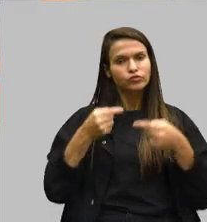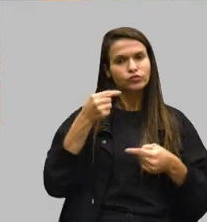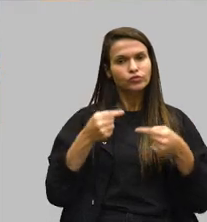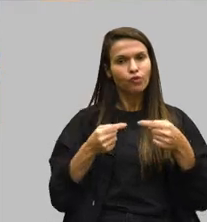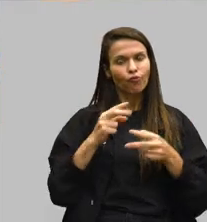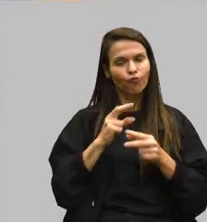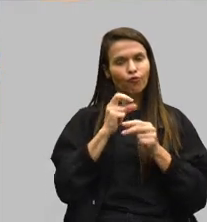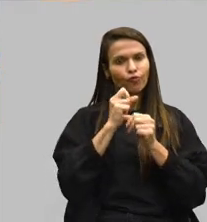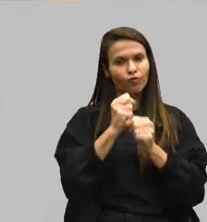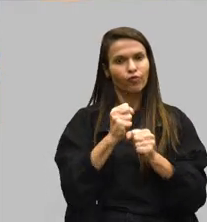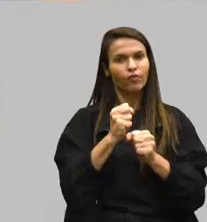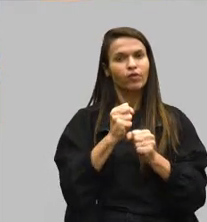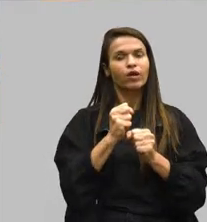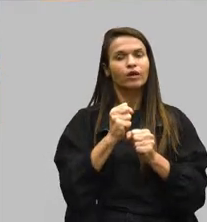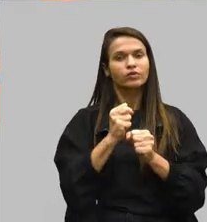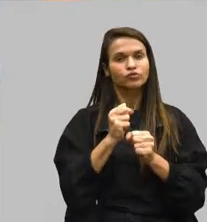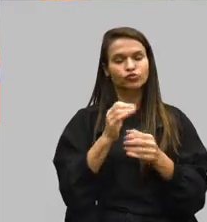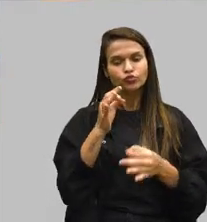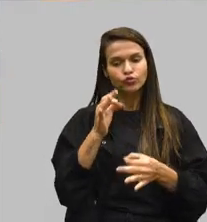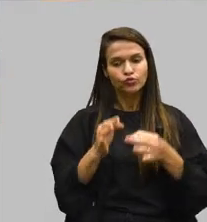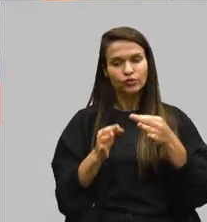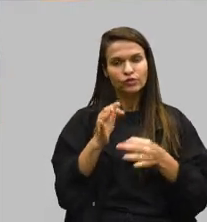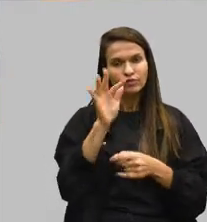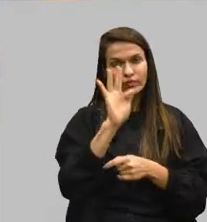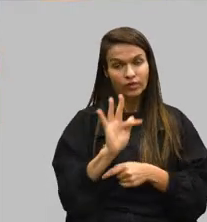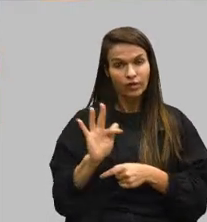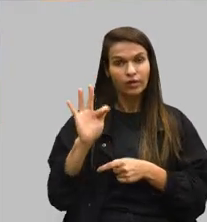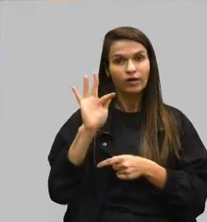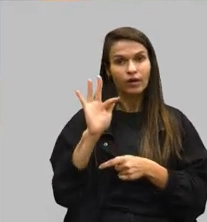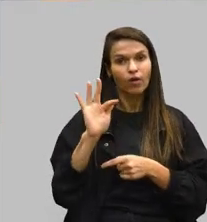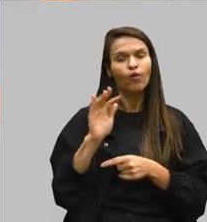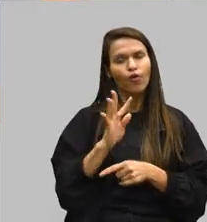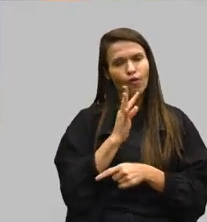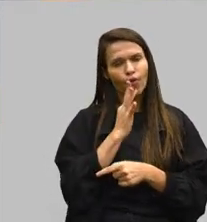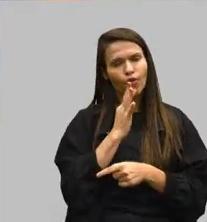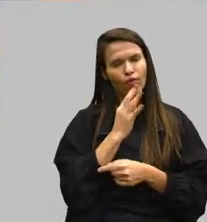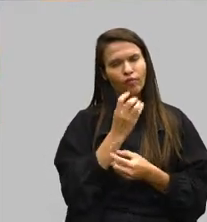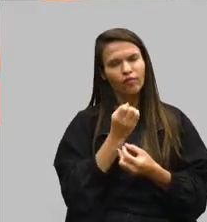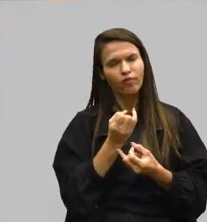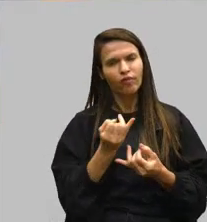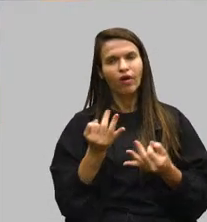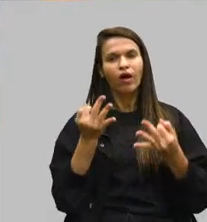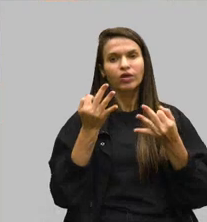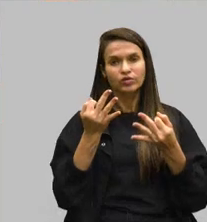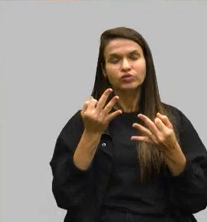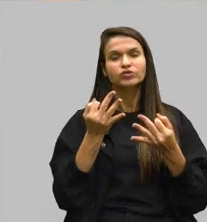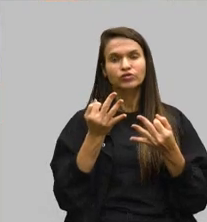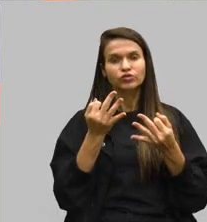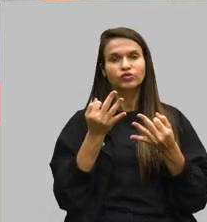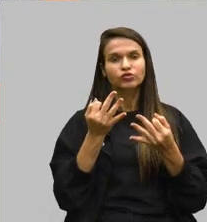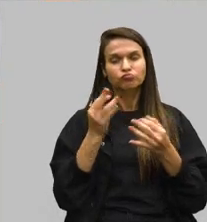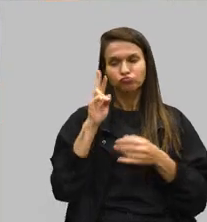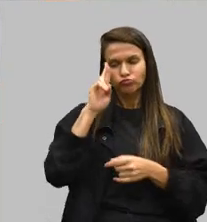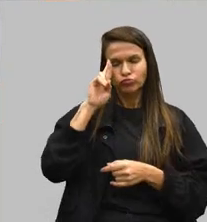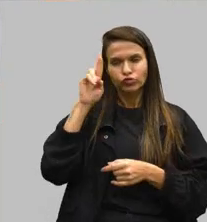de Estado e a nível federal, porque eu conheço vários casos, inclusive de fazendeiros de Ibiracir,